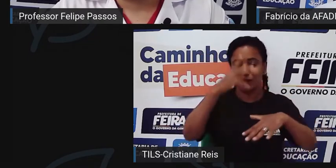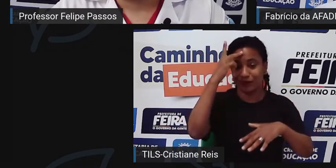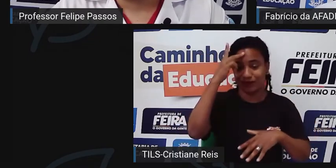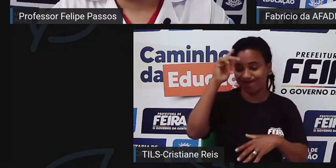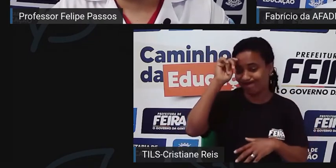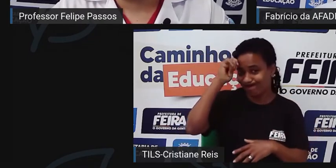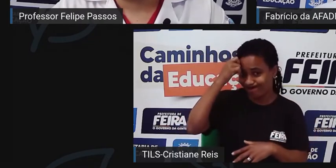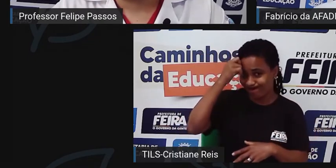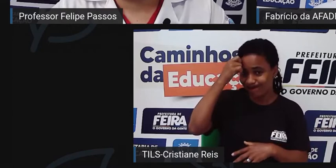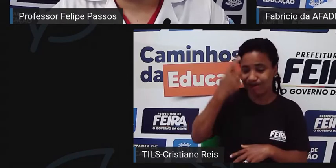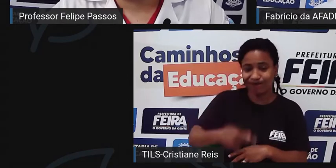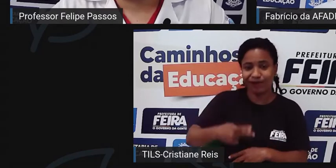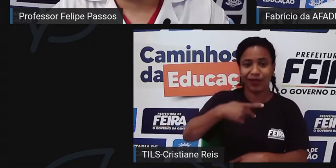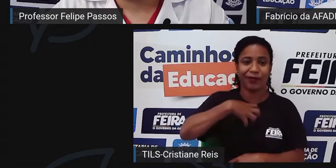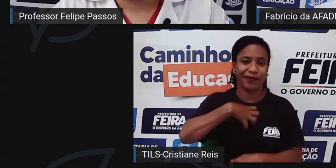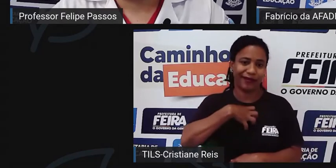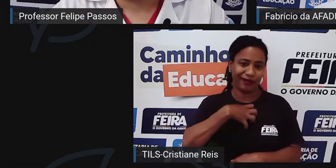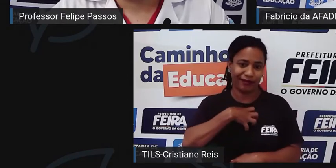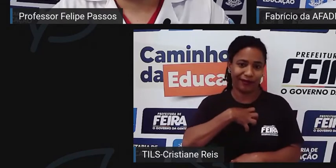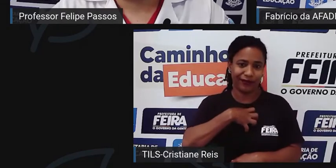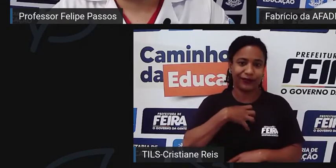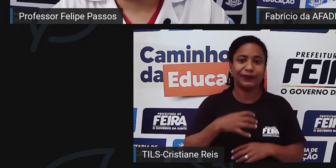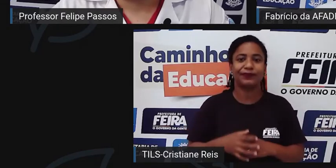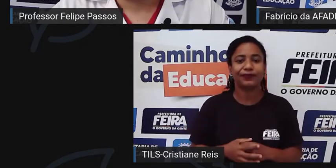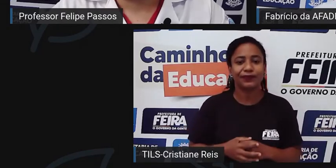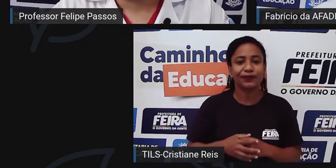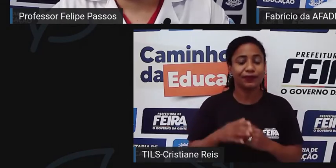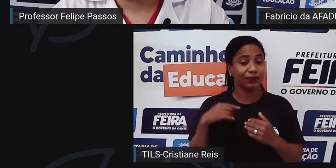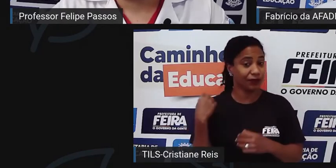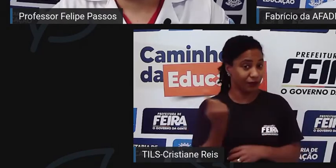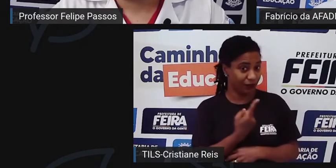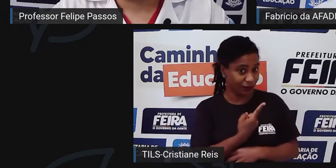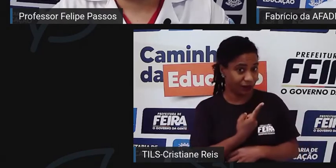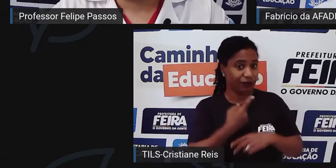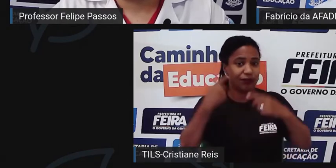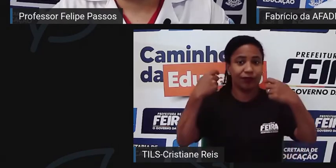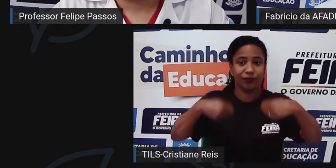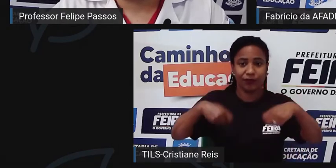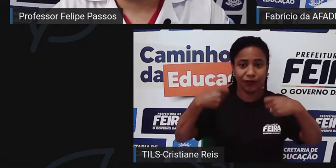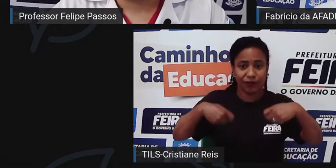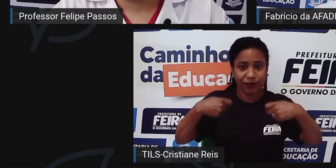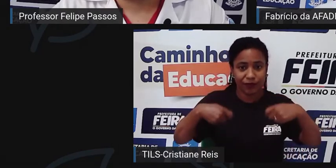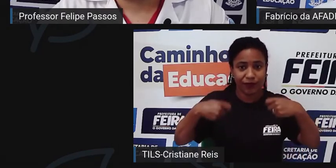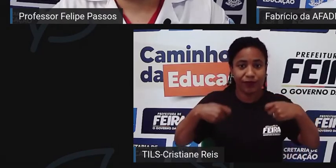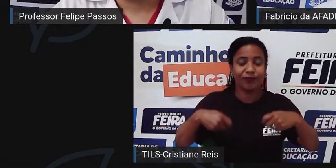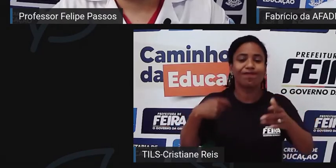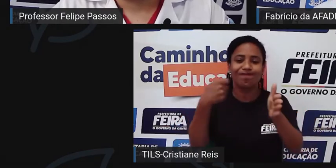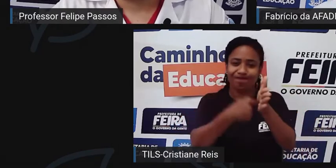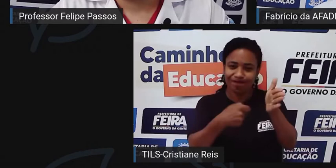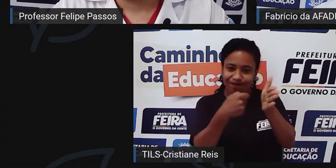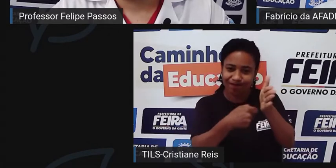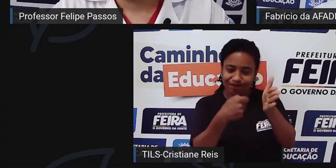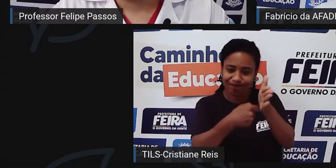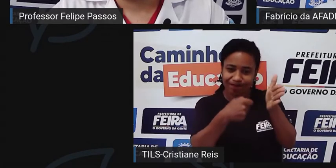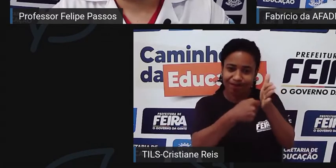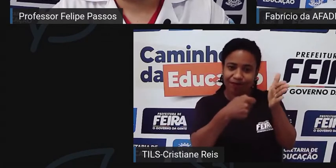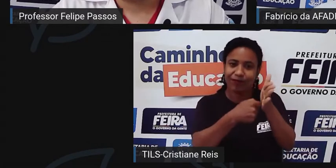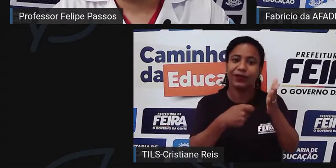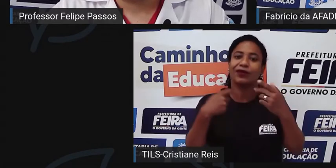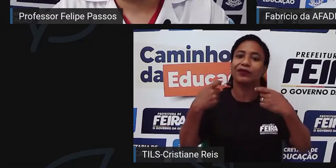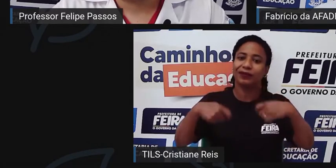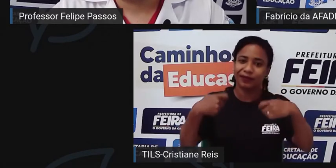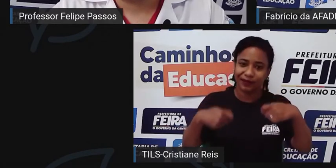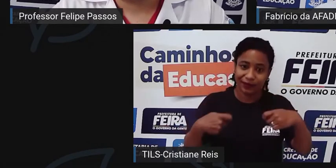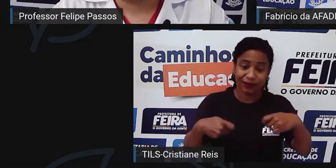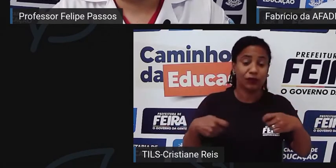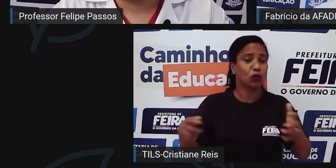da Bahia. Então, assim, a gente precisa estar lutando, a gente precisa estar se